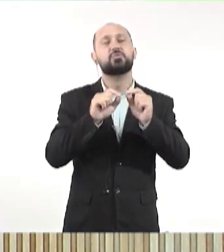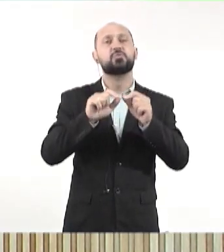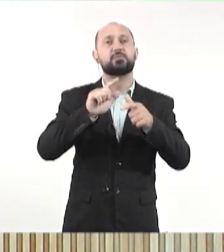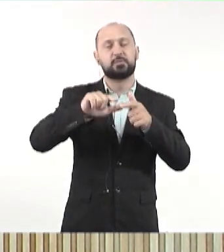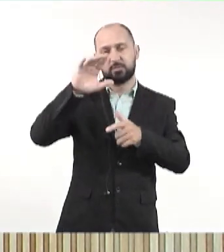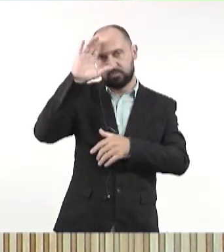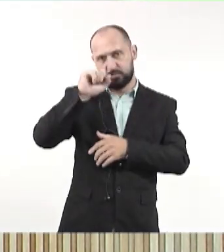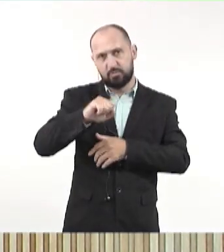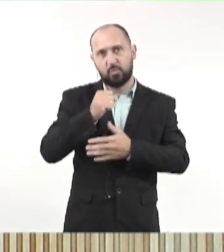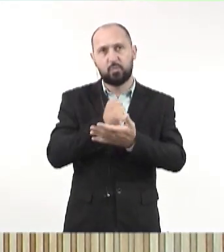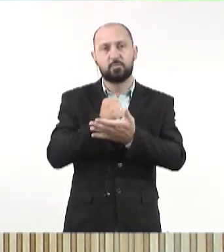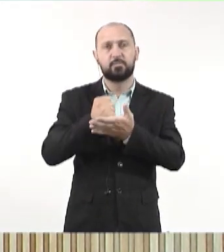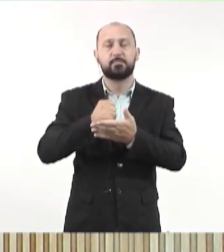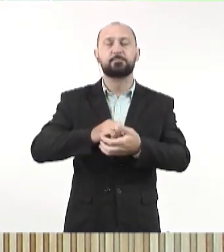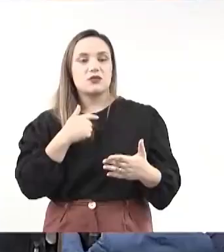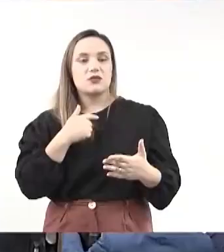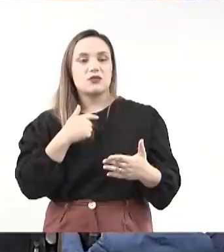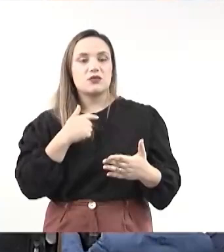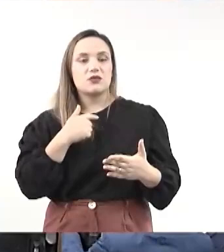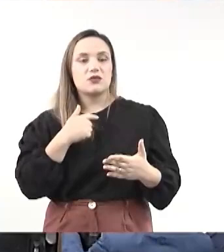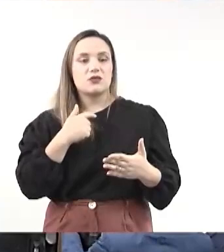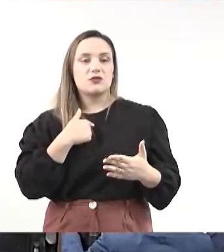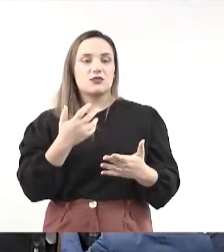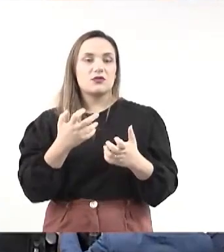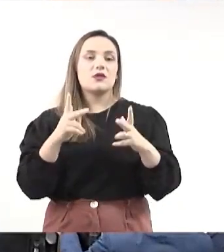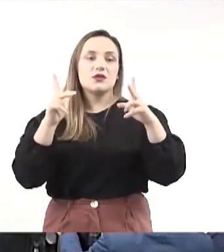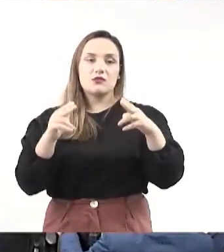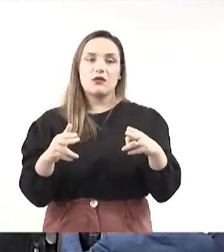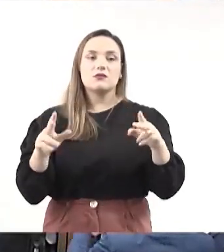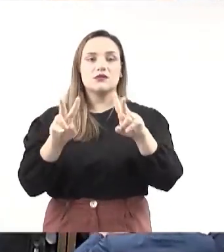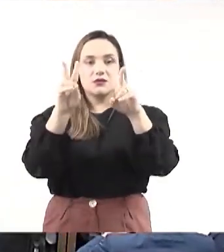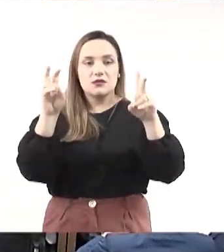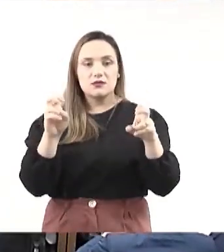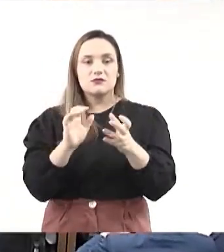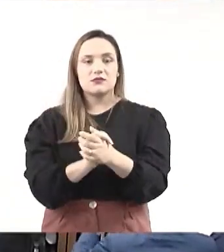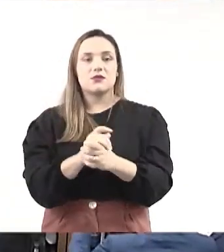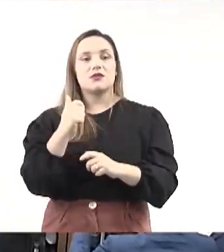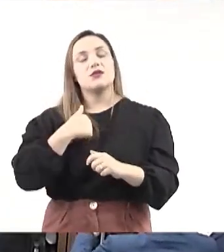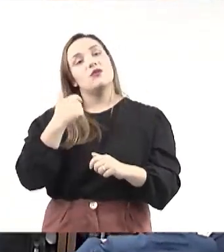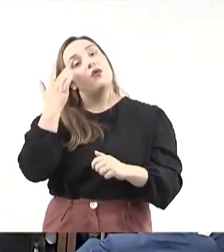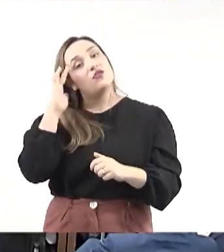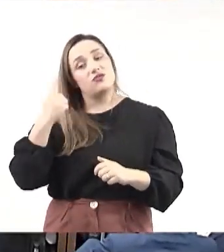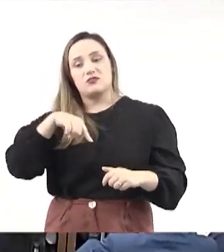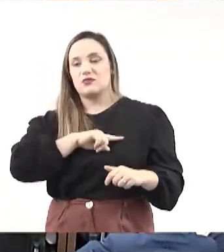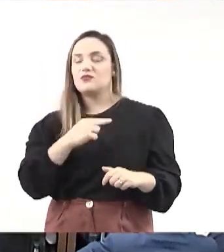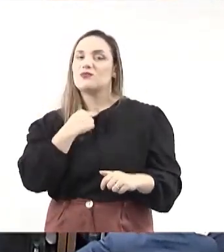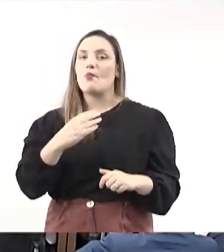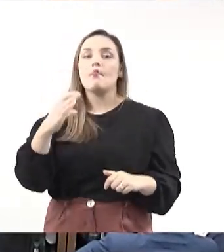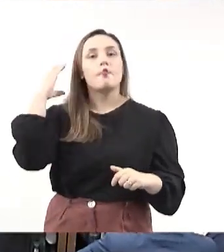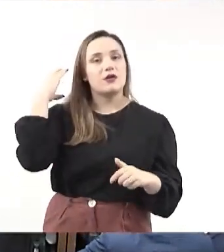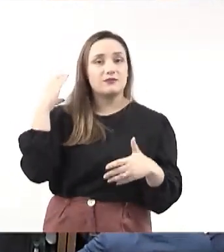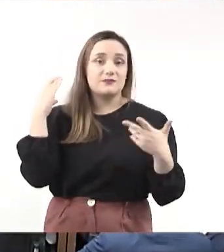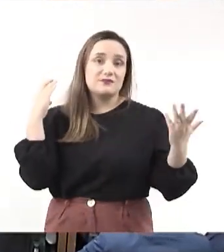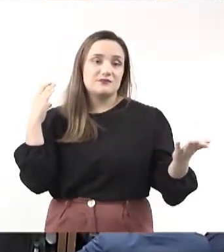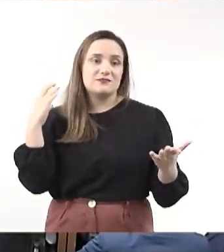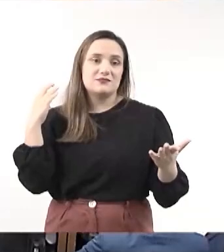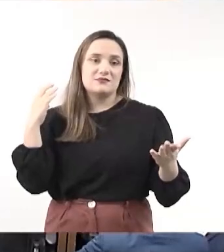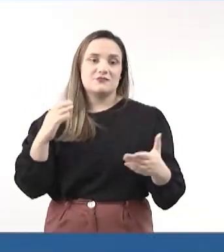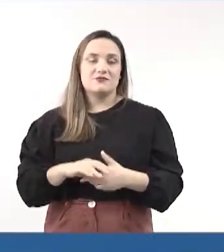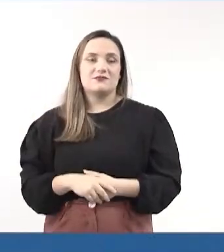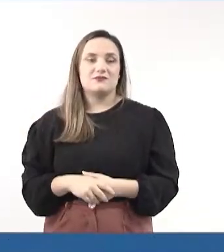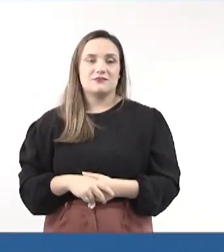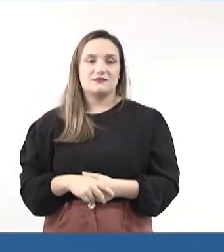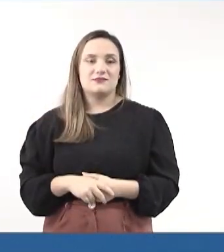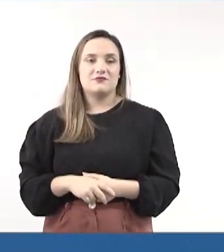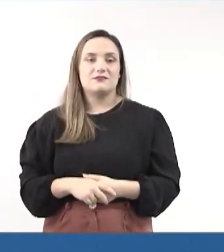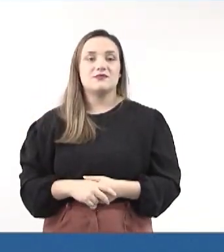solução para o contrato. Eu acho que nós não podemos nos omitir, porque, assim, a